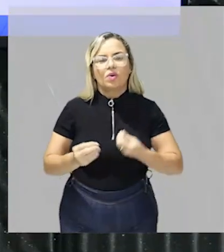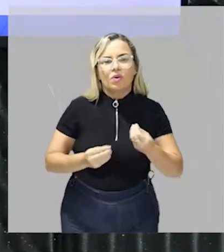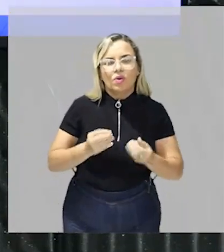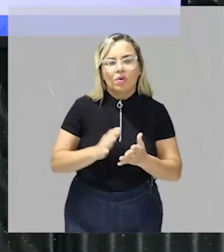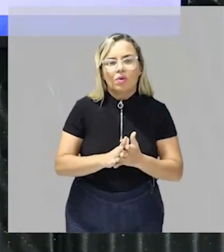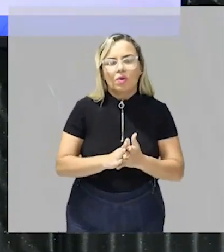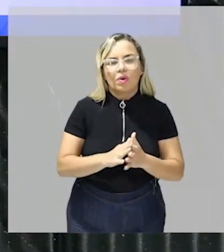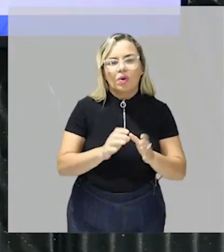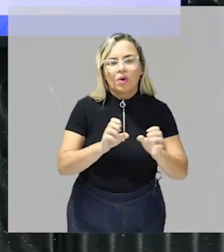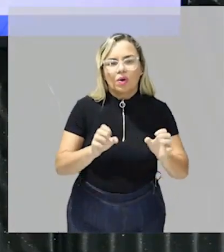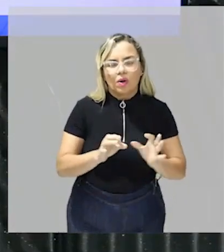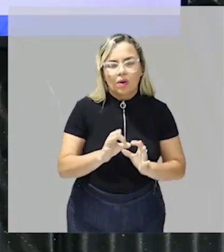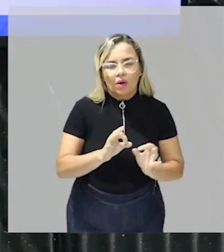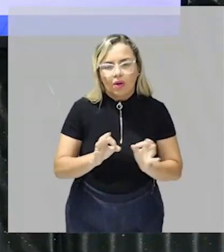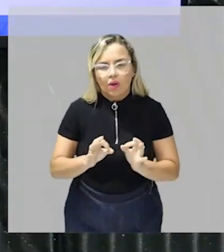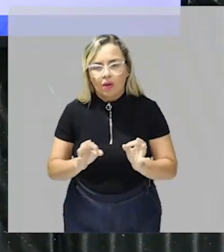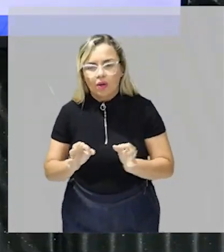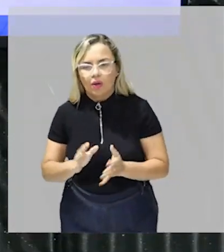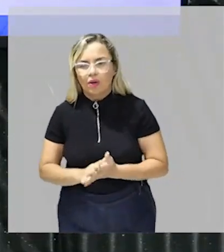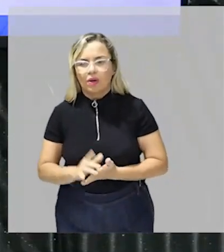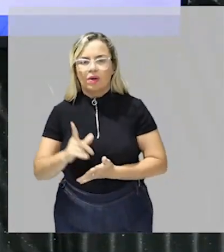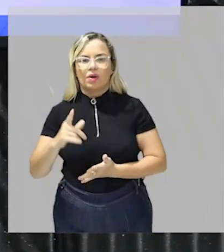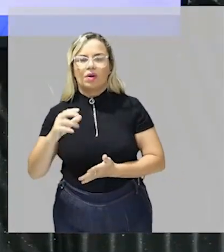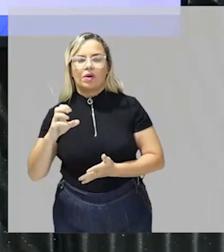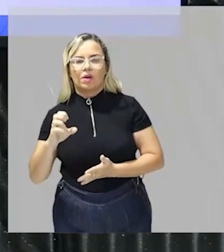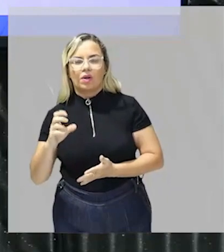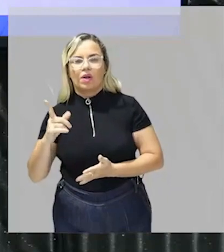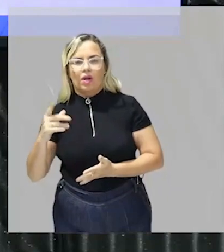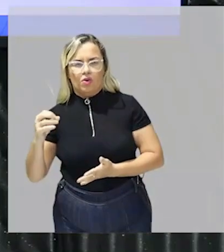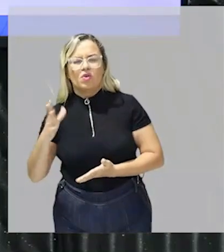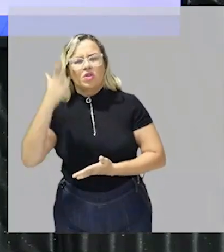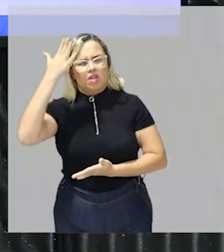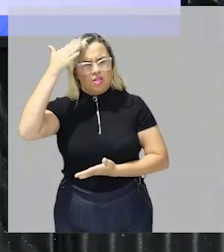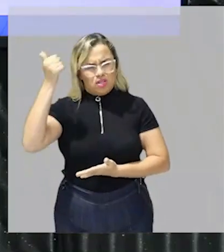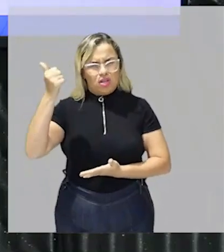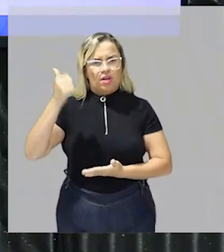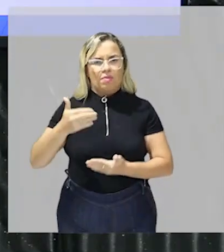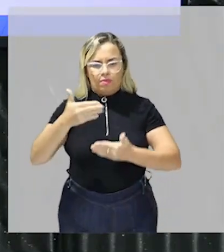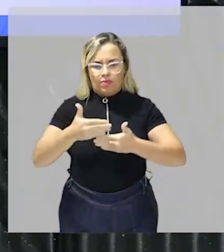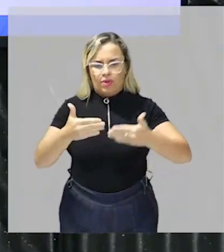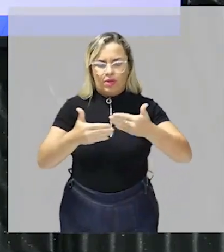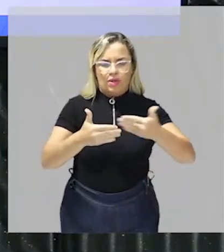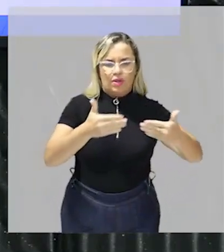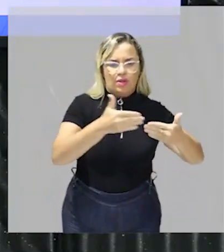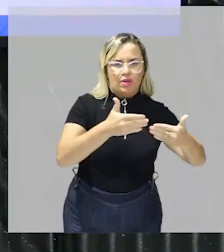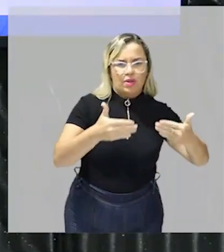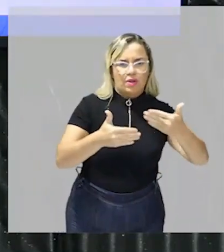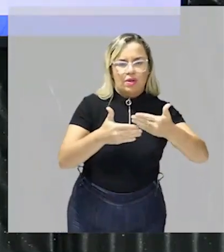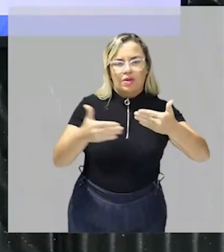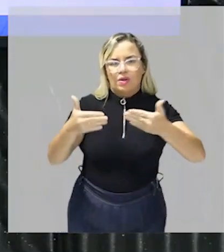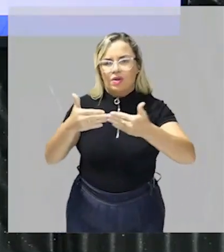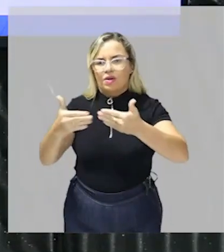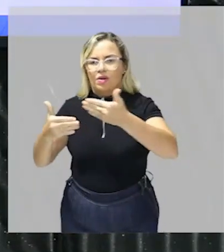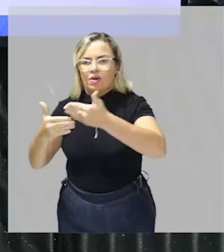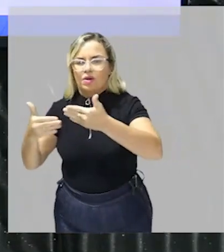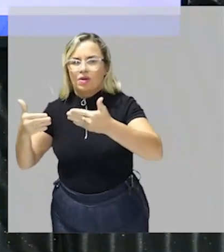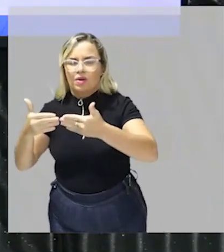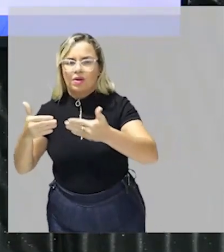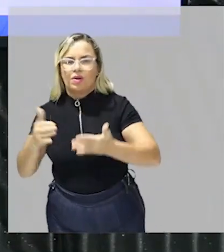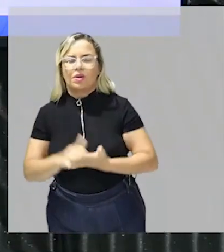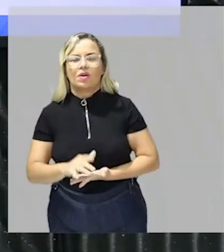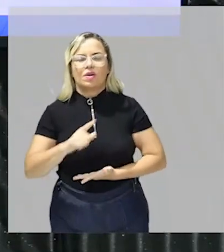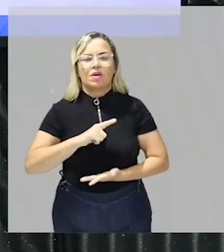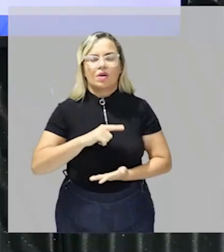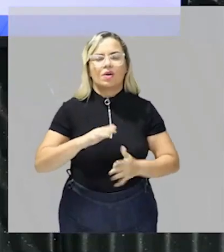lego ela utiliza o termo do lego vocês sabem o que é um lego então apenas tem o